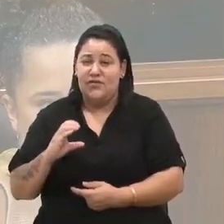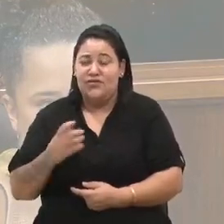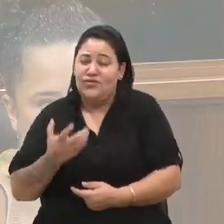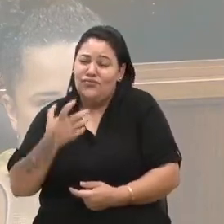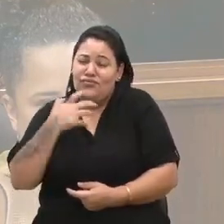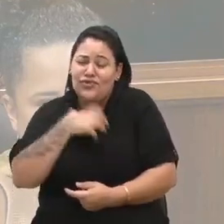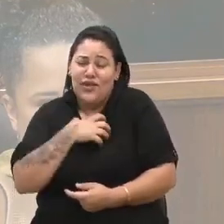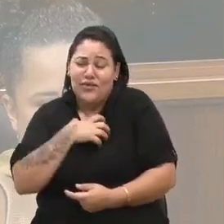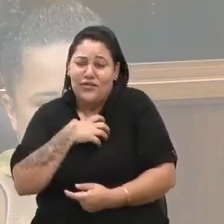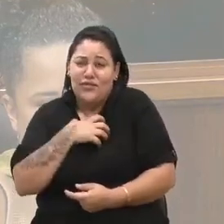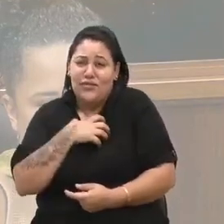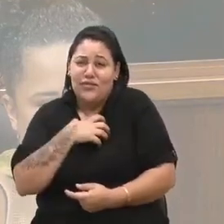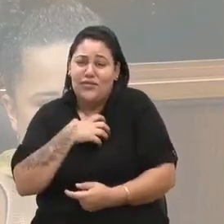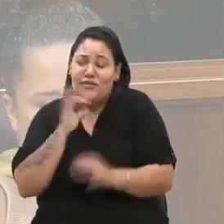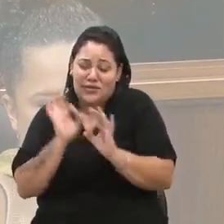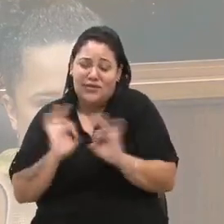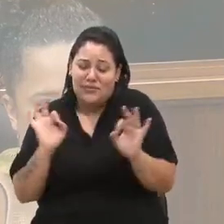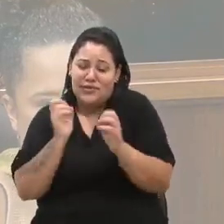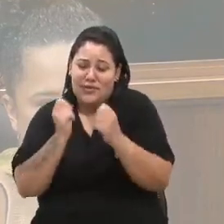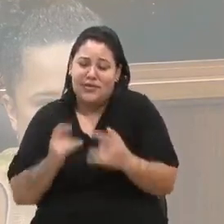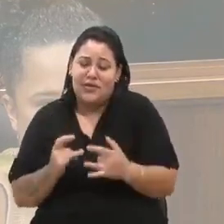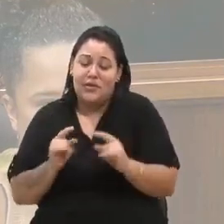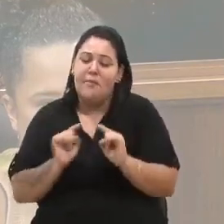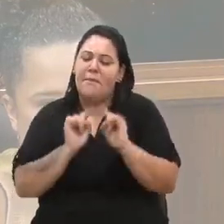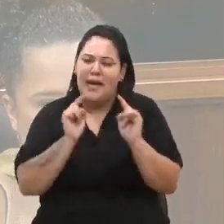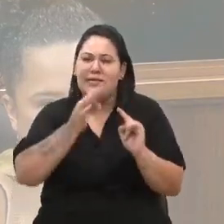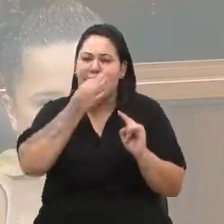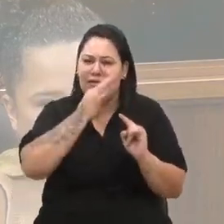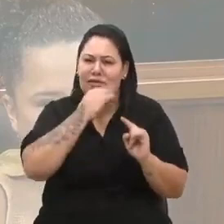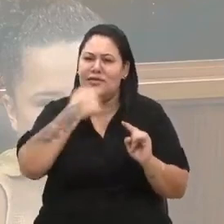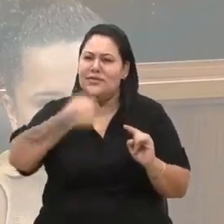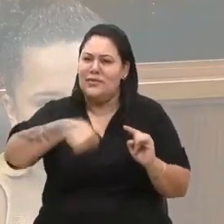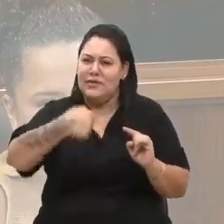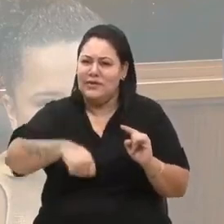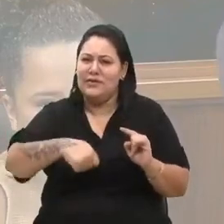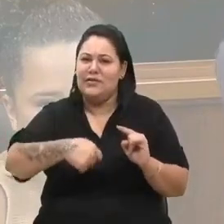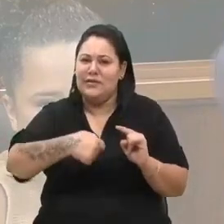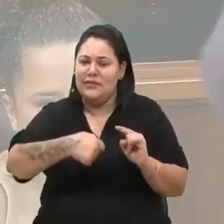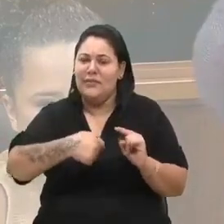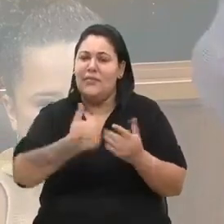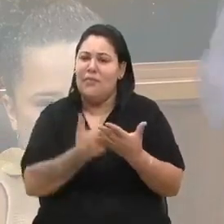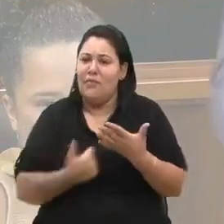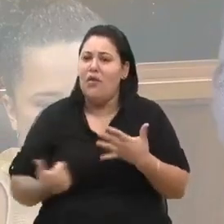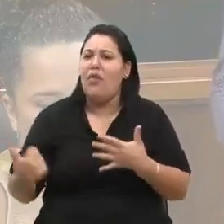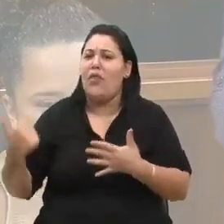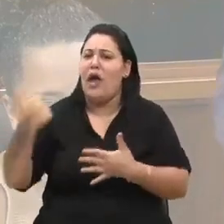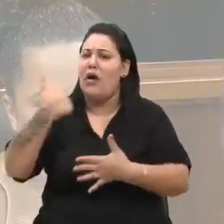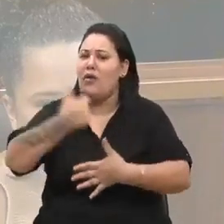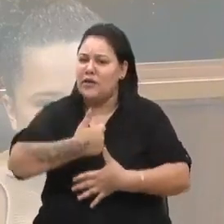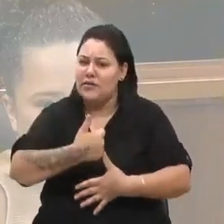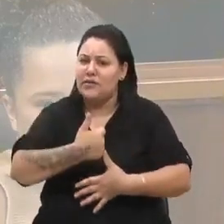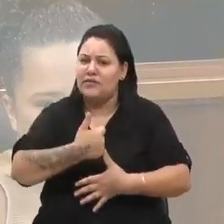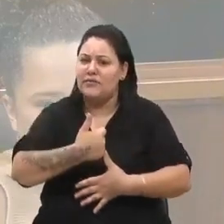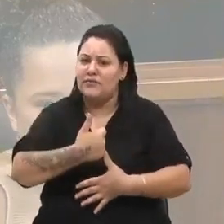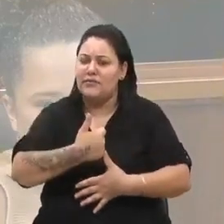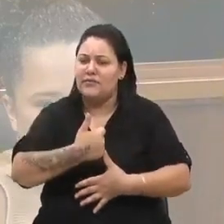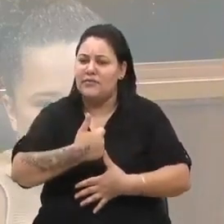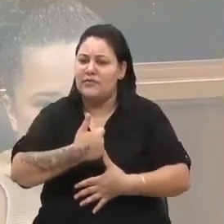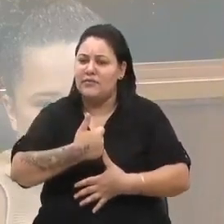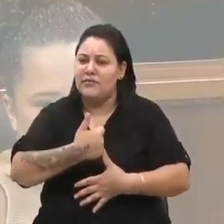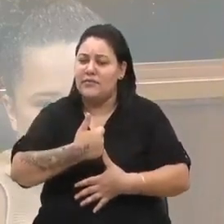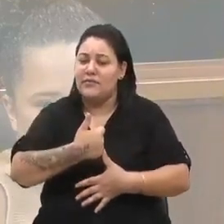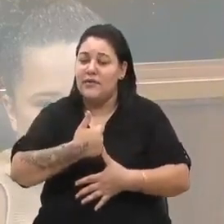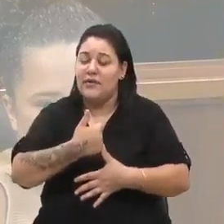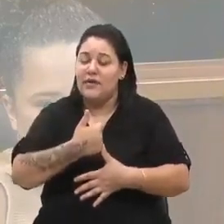mas Caxias poderia ser precursora, como poucas cidades no Brasil fazem. Então, acho que é um